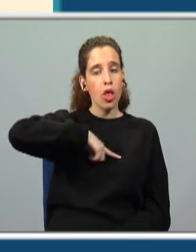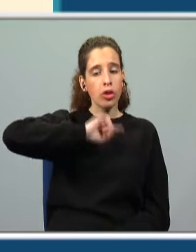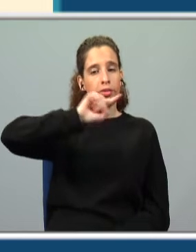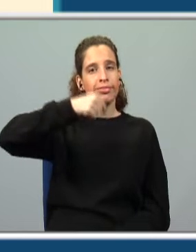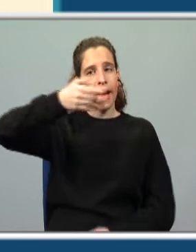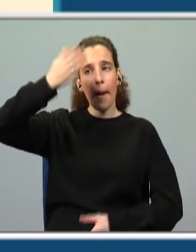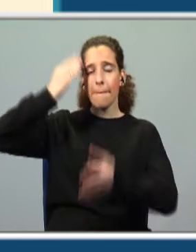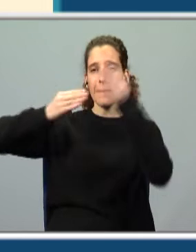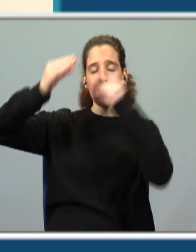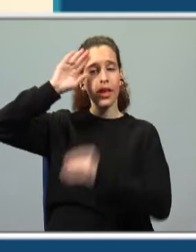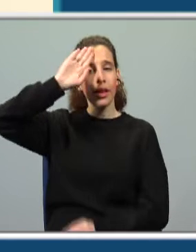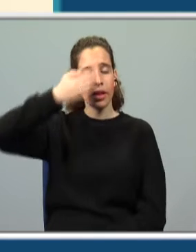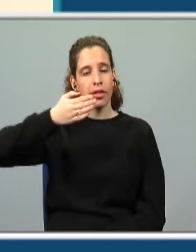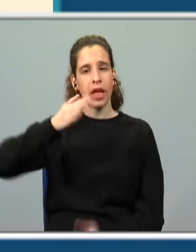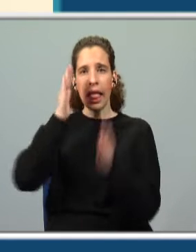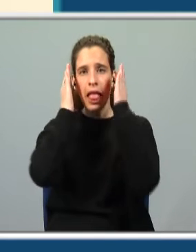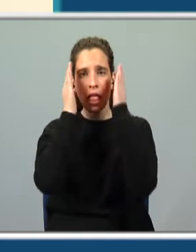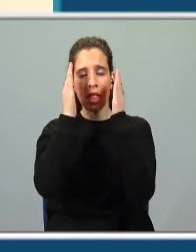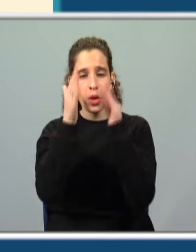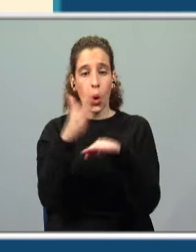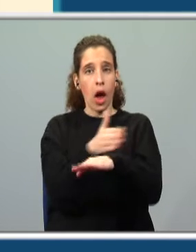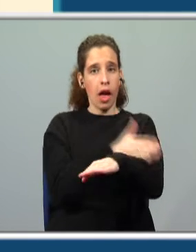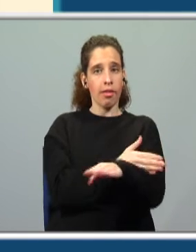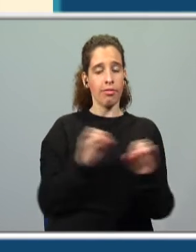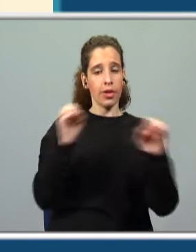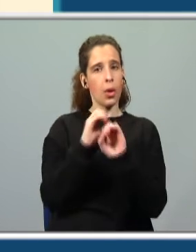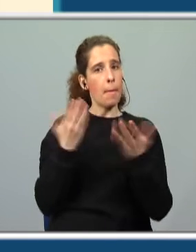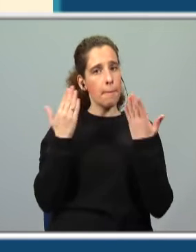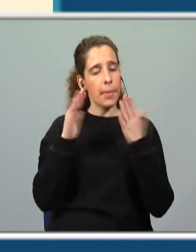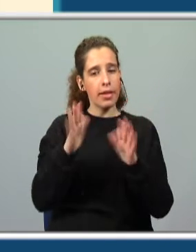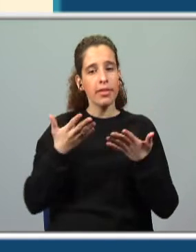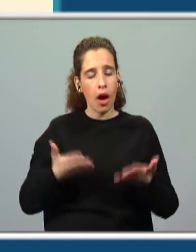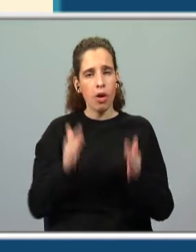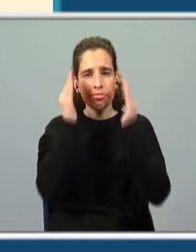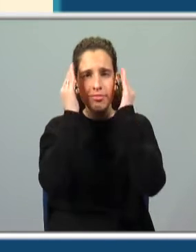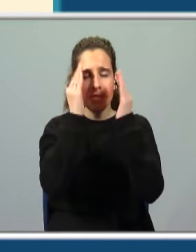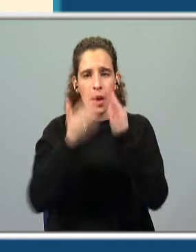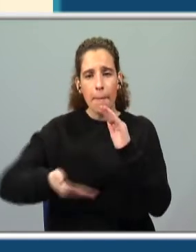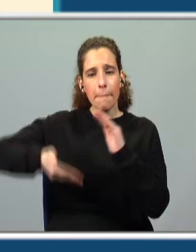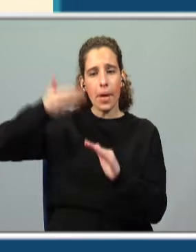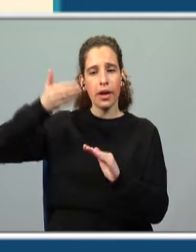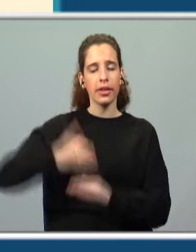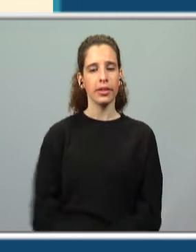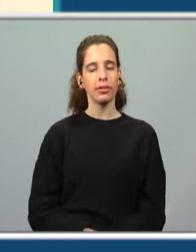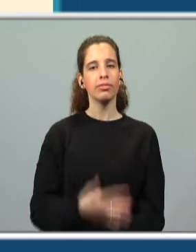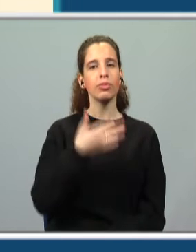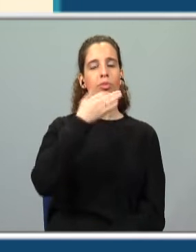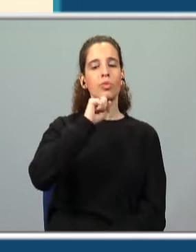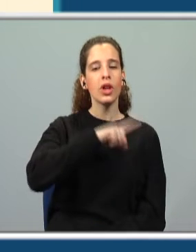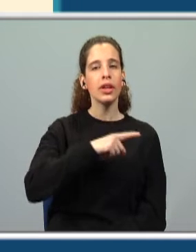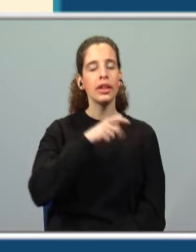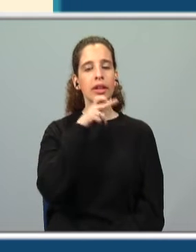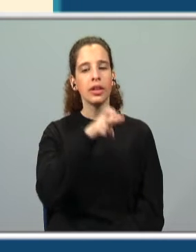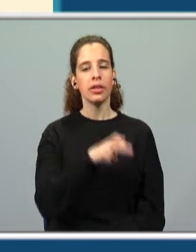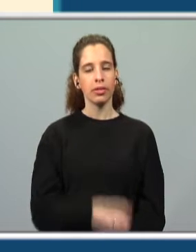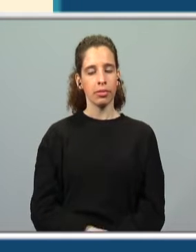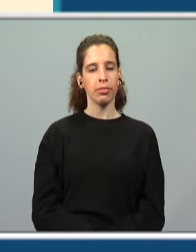aprendermos. E já sabem, não prestámos atenção anteriormente, mas agora já estamos. Então, qual seria a opção que estava correta? Qual foi